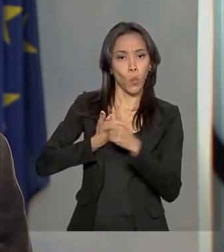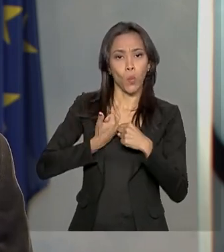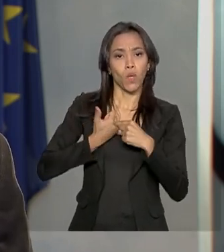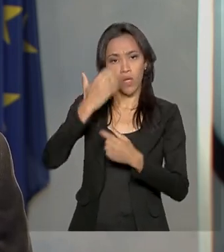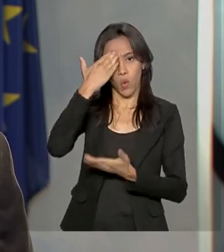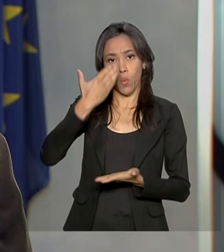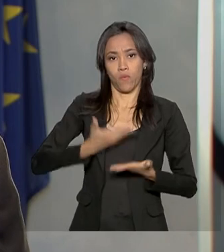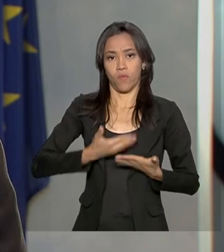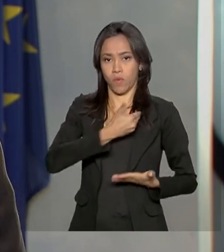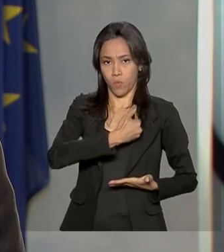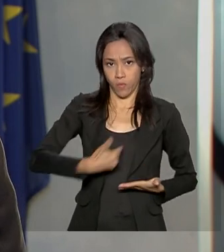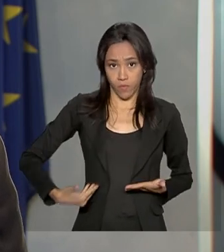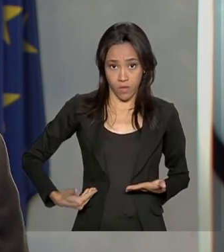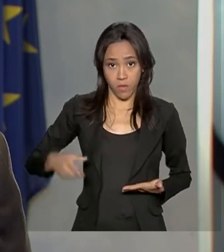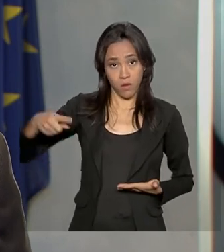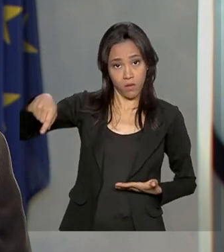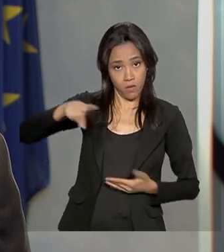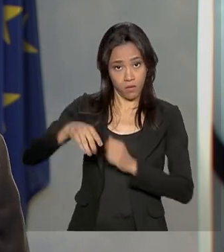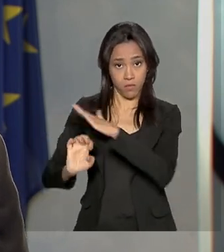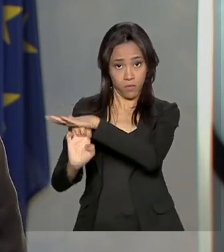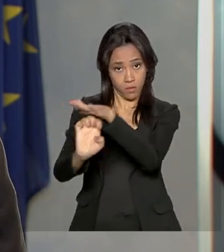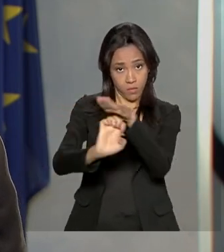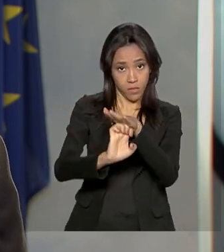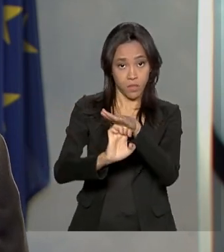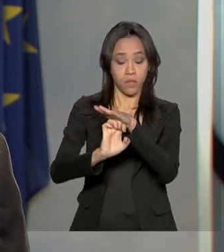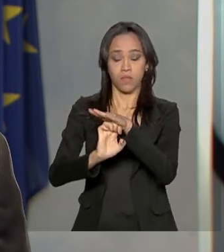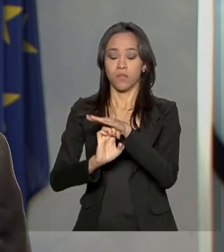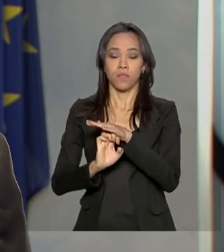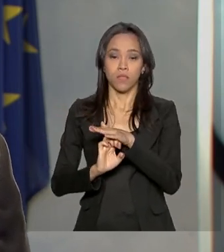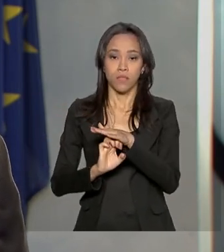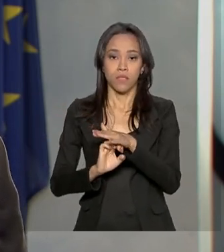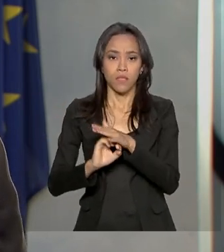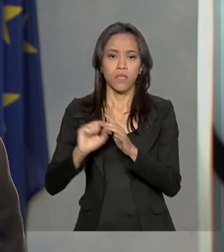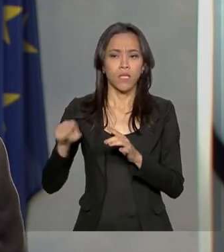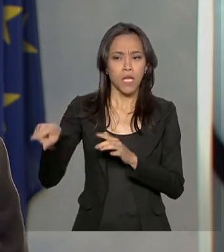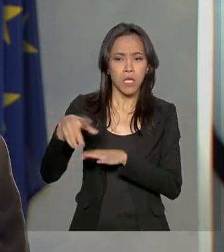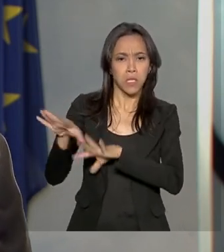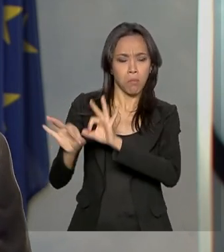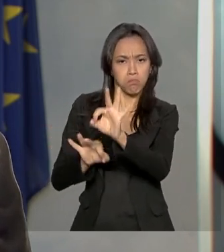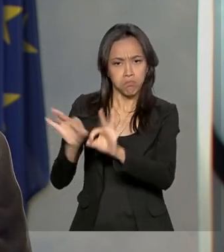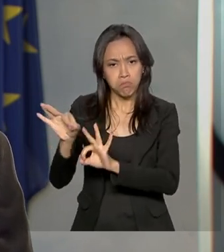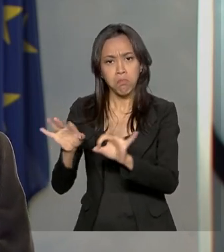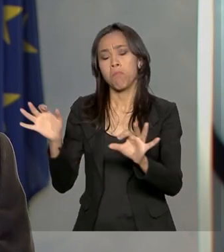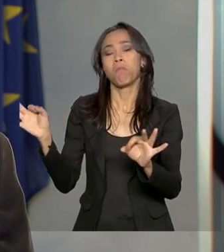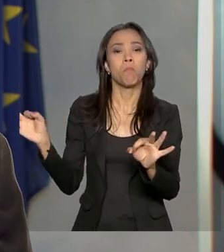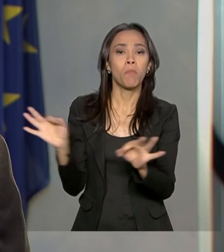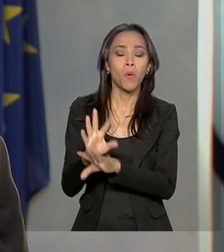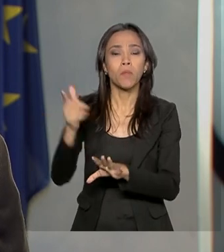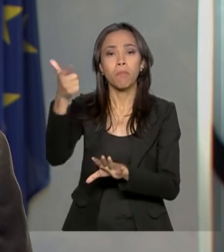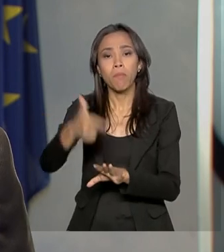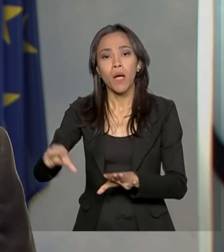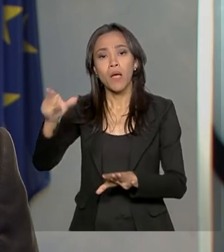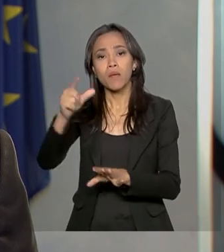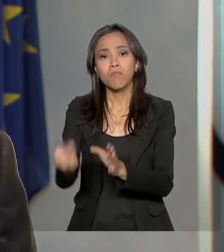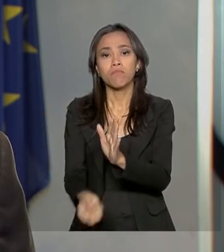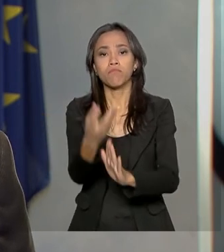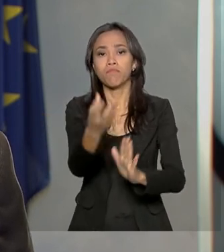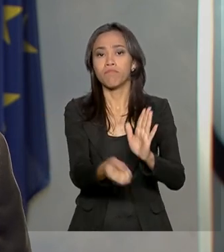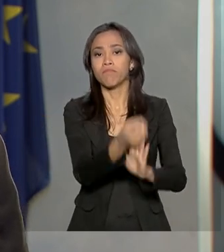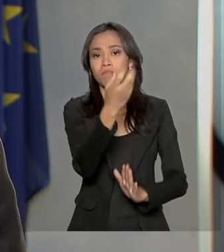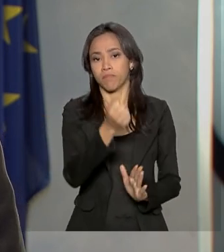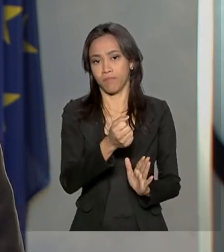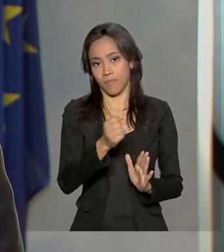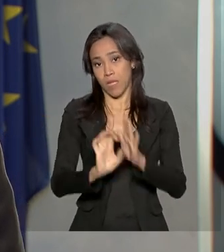estão com todas as suas capacidades prontas para investir mais ainda no Brasil e outras